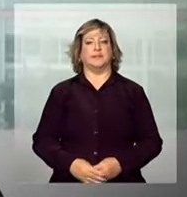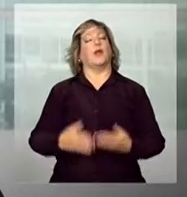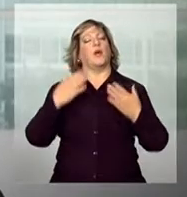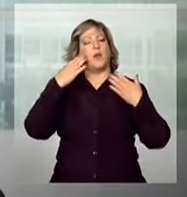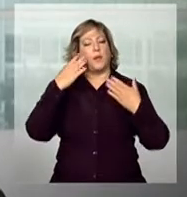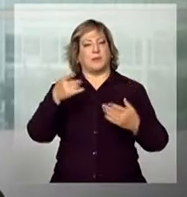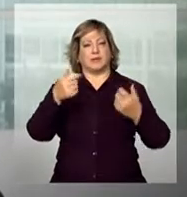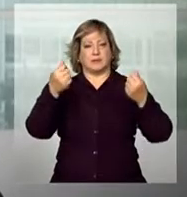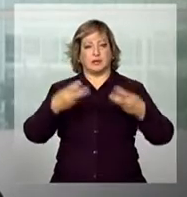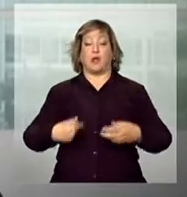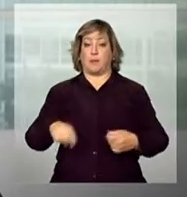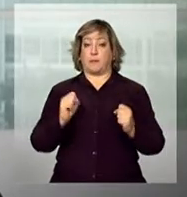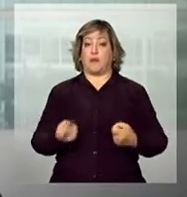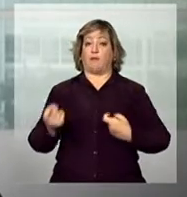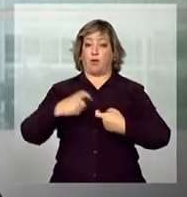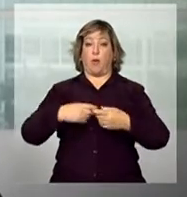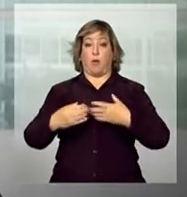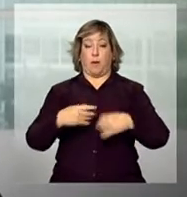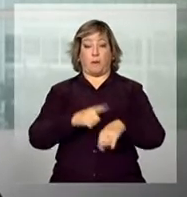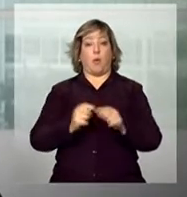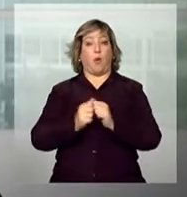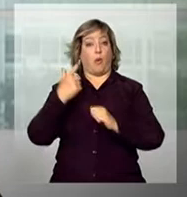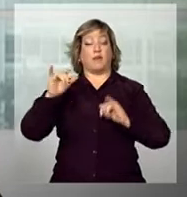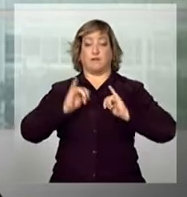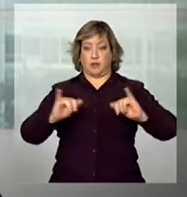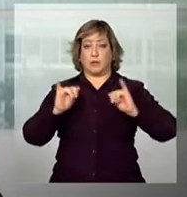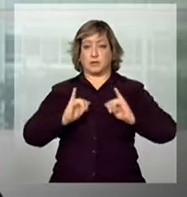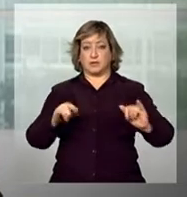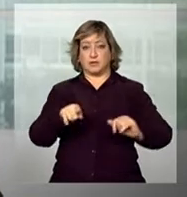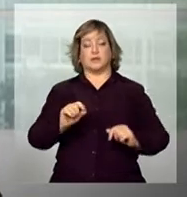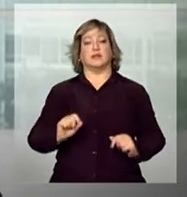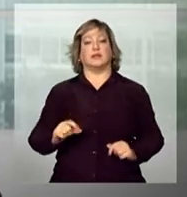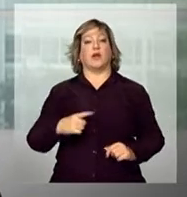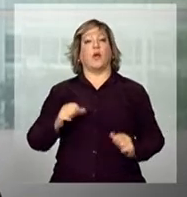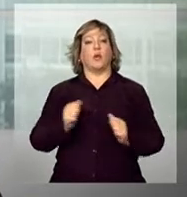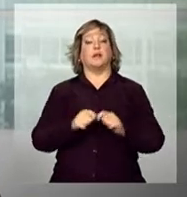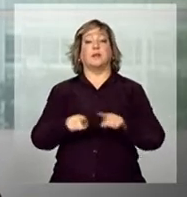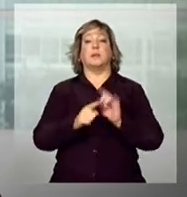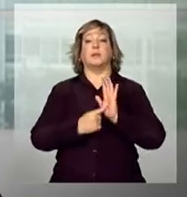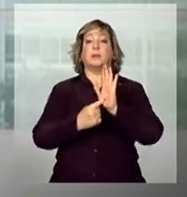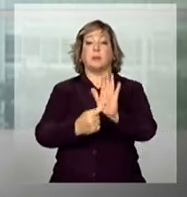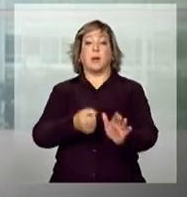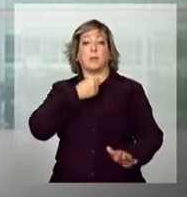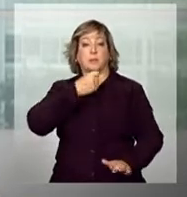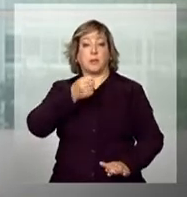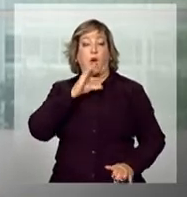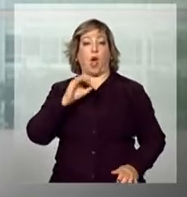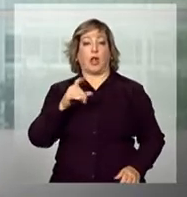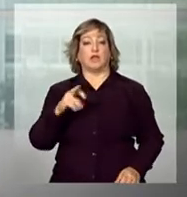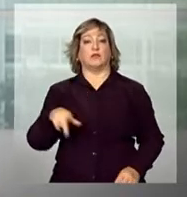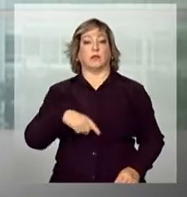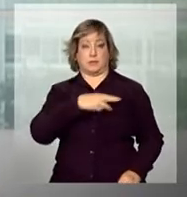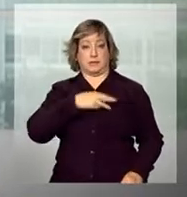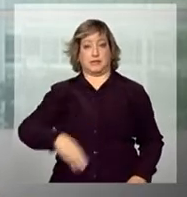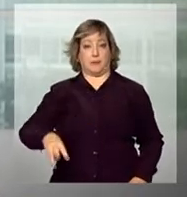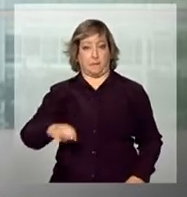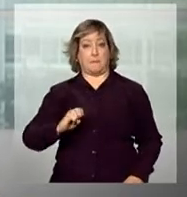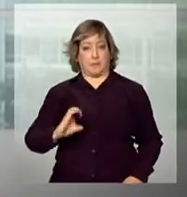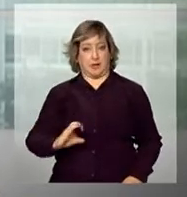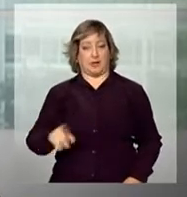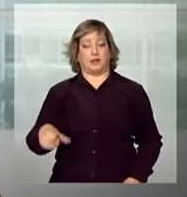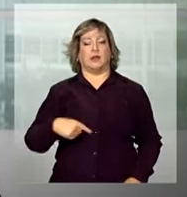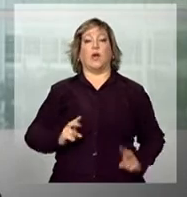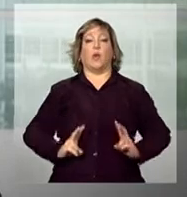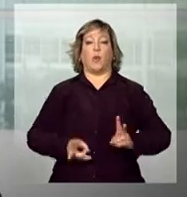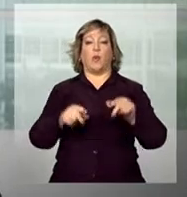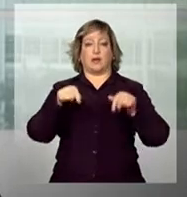Obrigada, Leandro. E nós podemos voltar a qualquer momento com outras informações e com a transmissão da entrevista coletiva do ministro da Educação, Aloysio